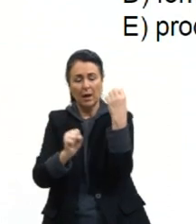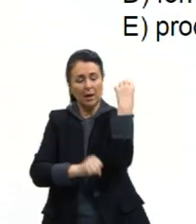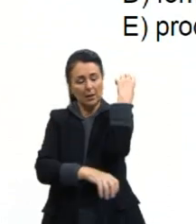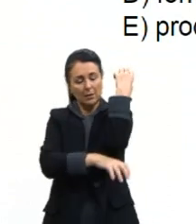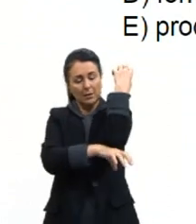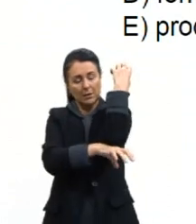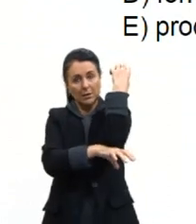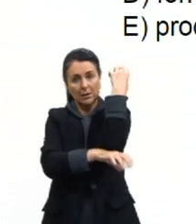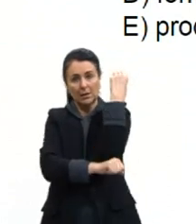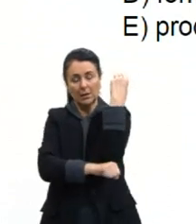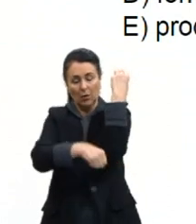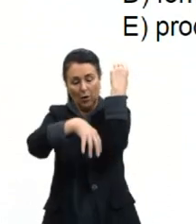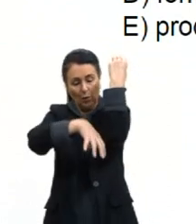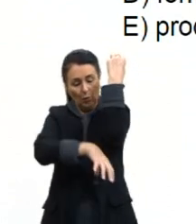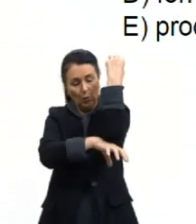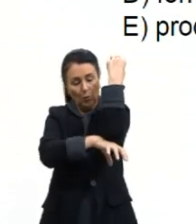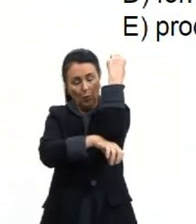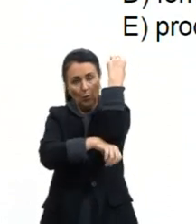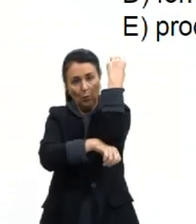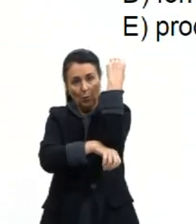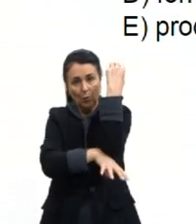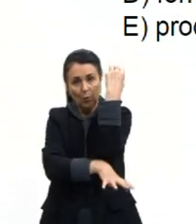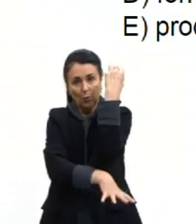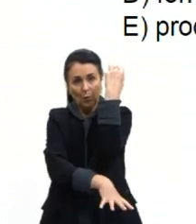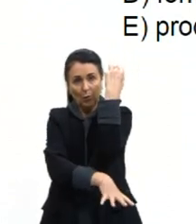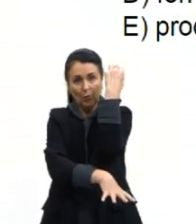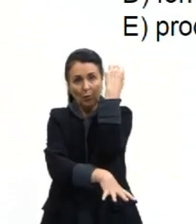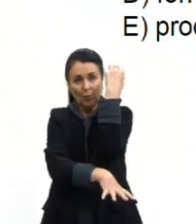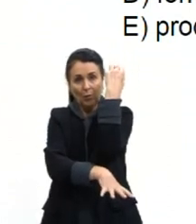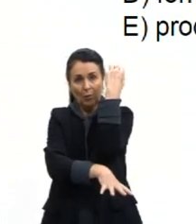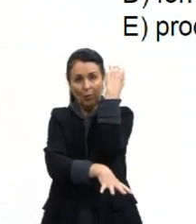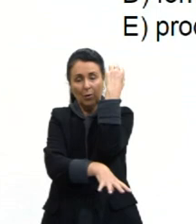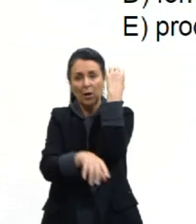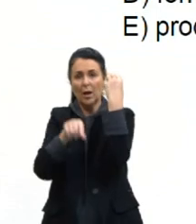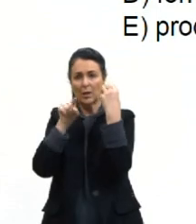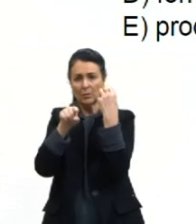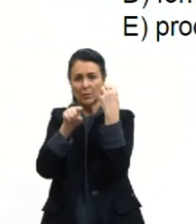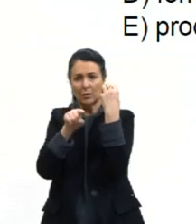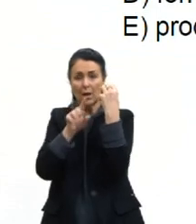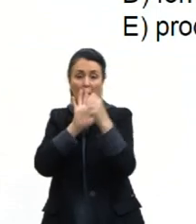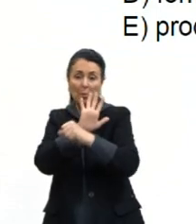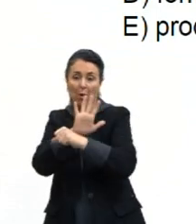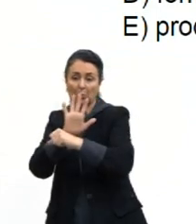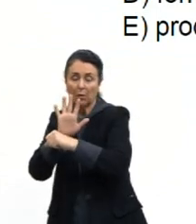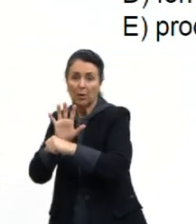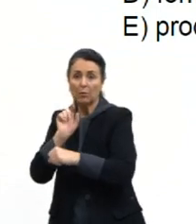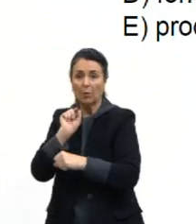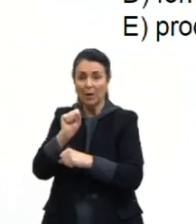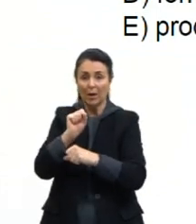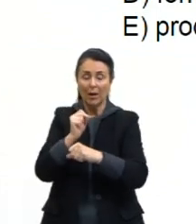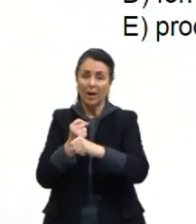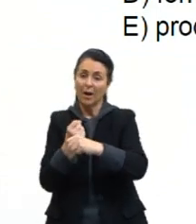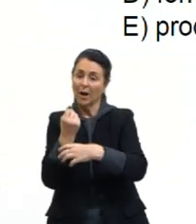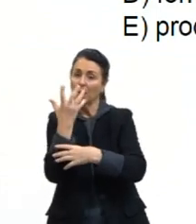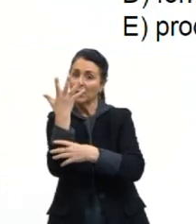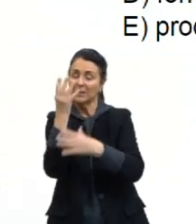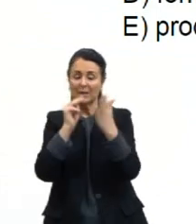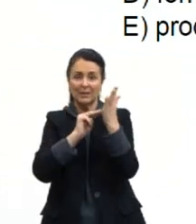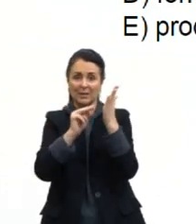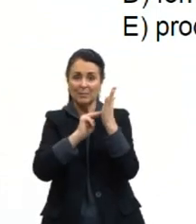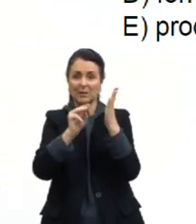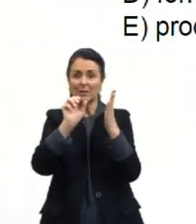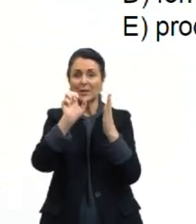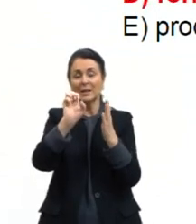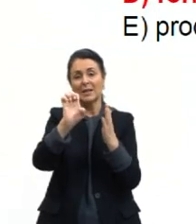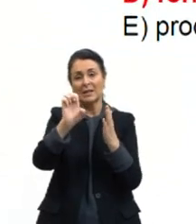expandir na forma vertical. Então, as raízes, elas vão estar ali, auxiliando a planta nesse método de estaque.